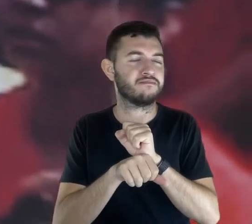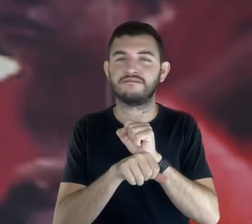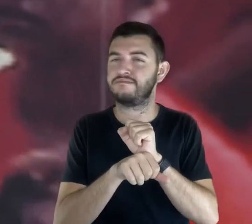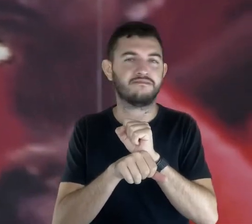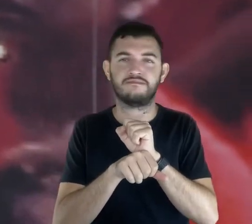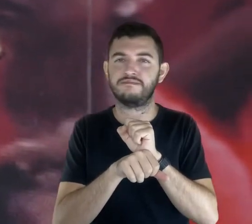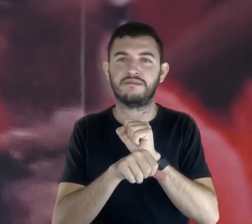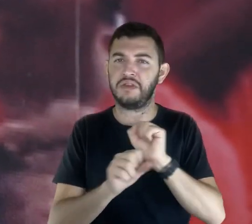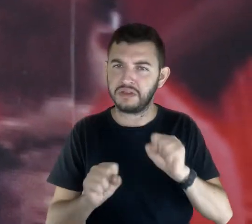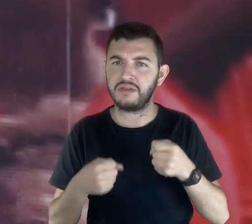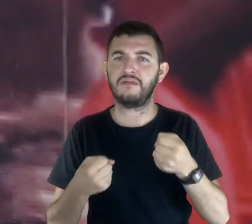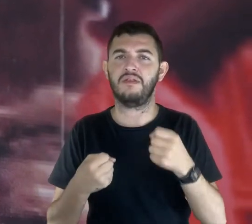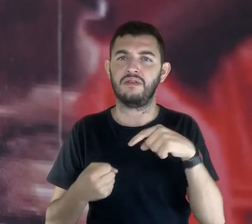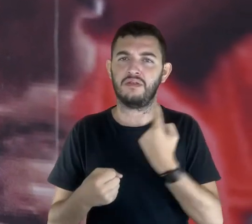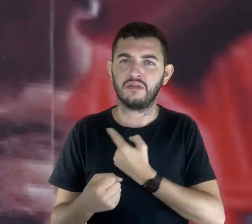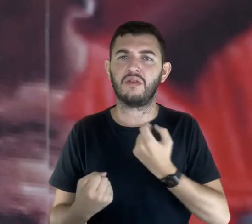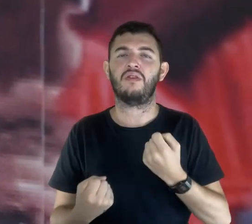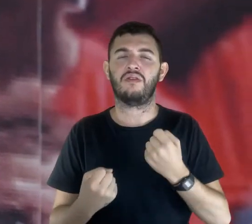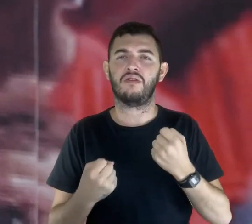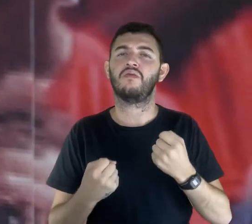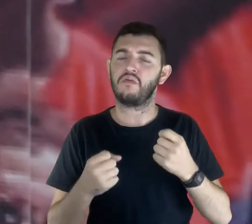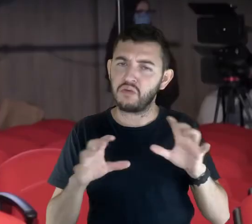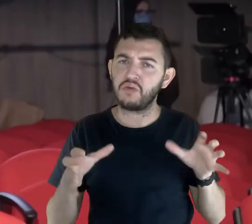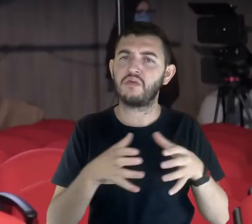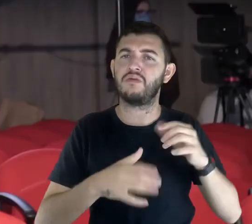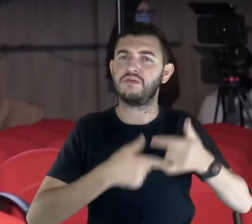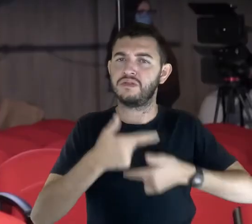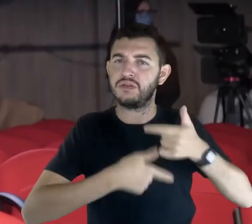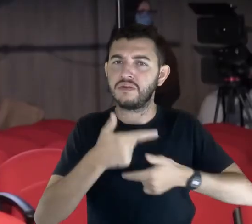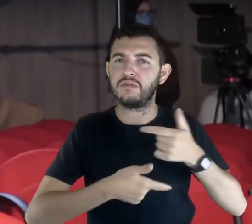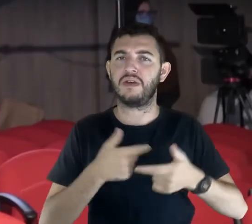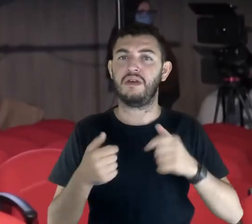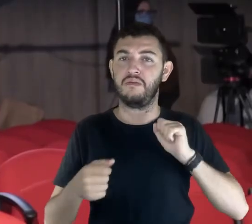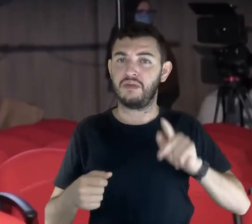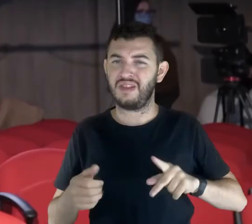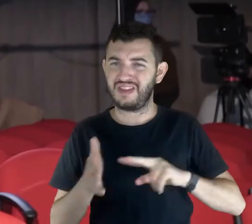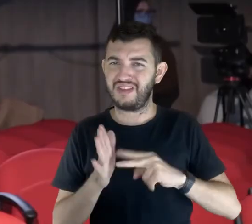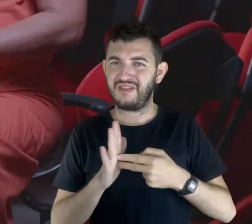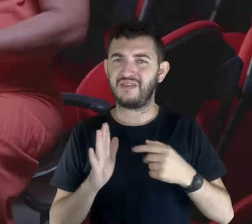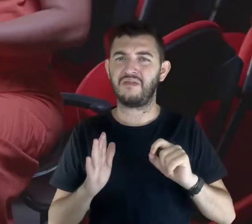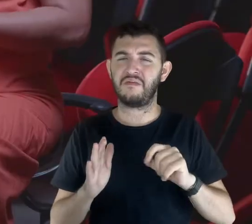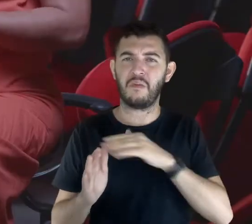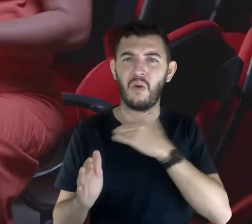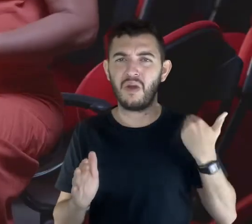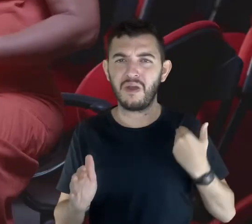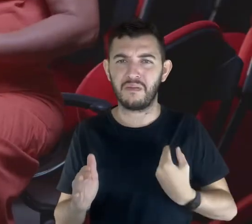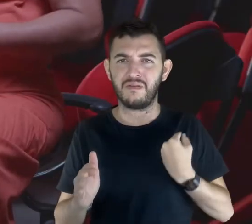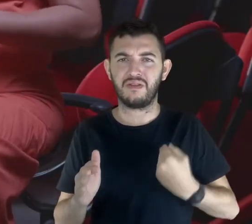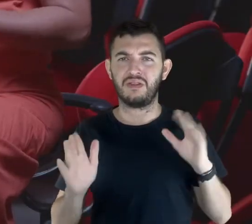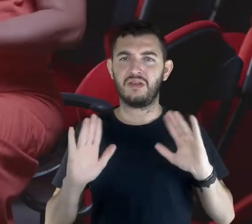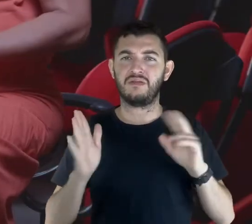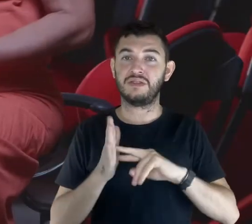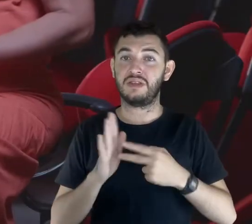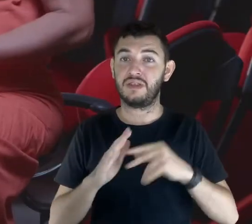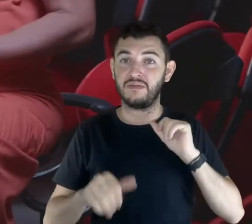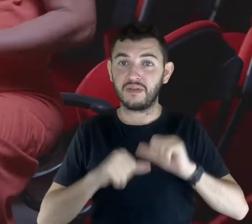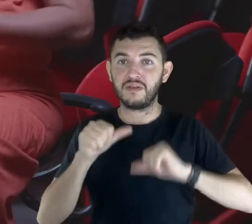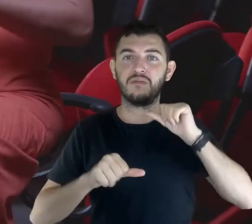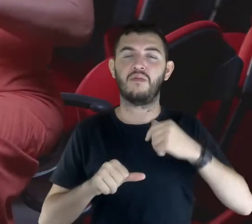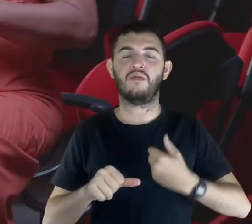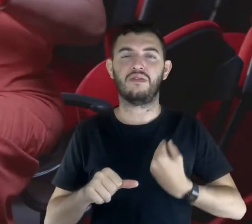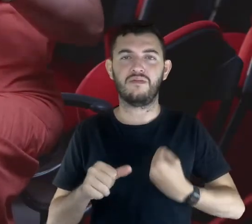defesa da nossa categoria. Ser aposentado não é morrer para a vida. Temos outras metas, pratos de vida.